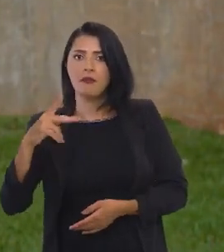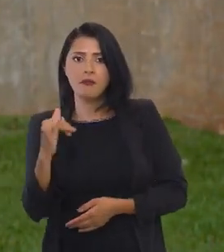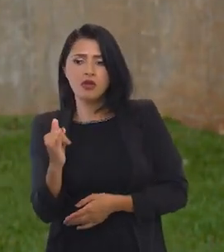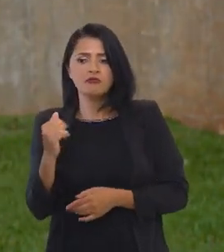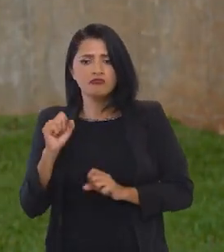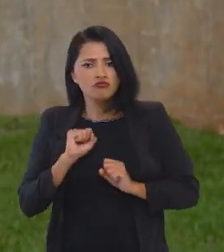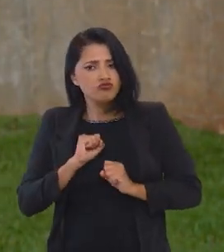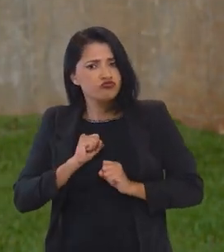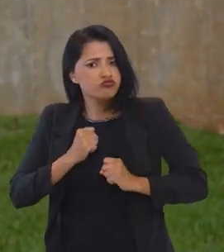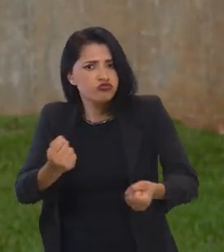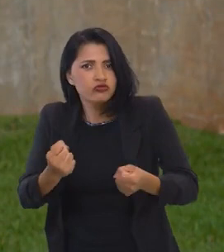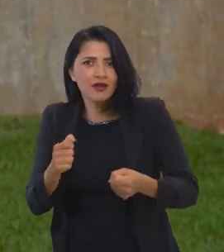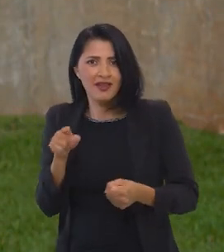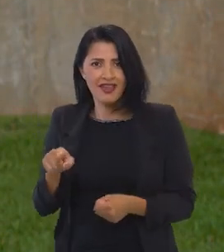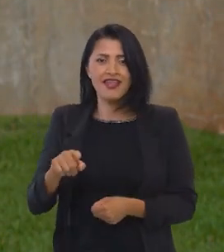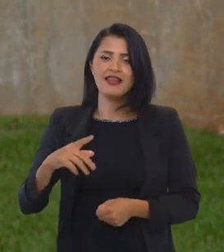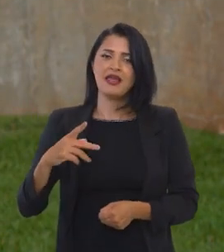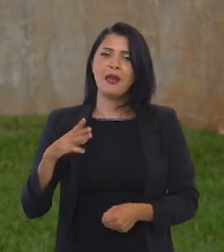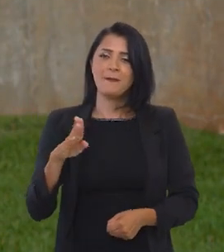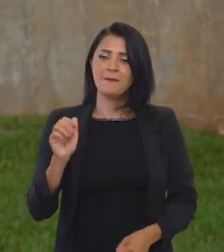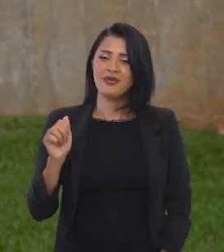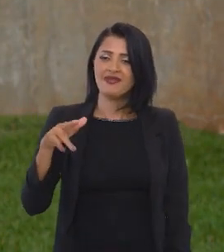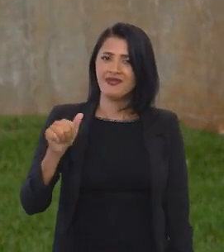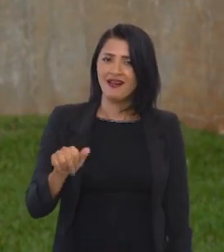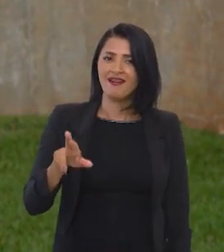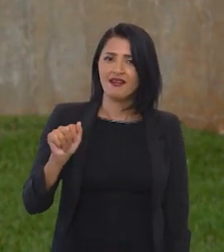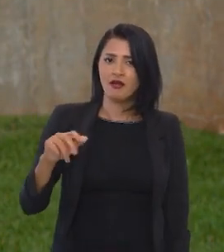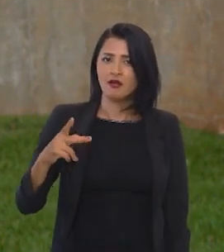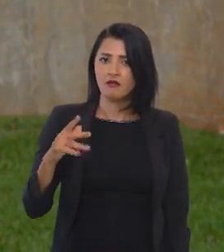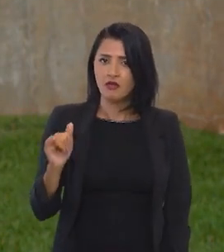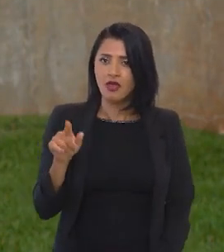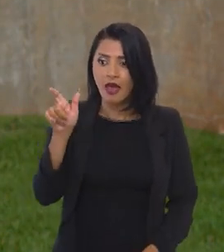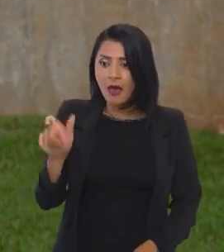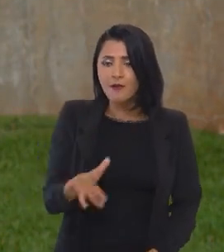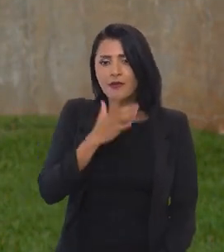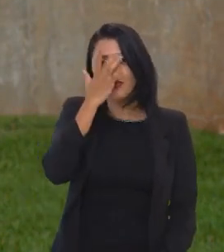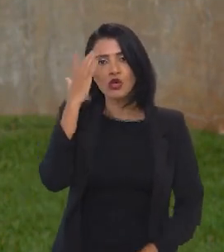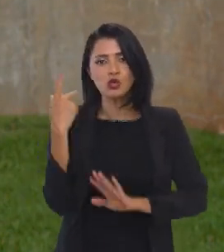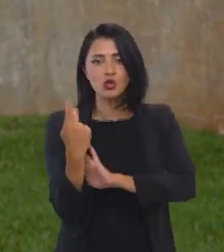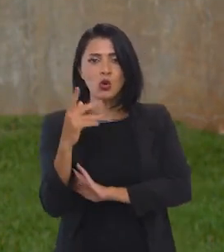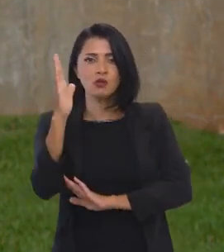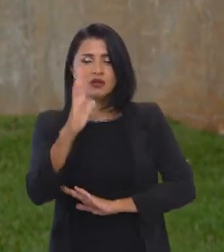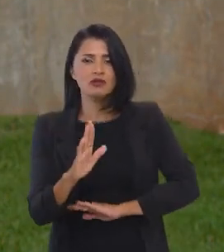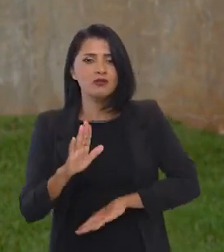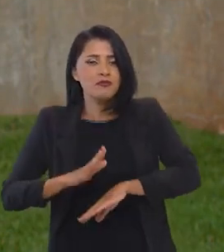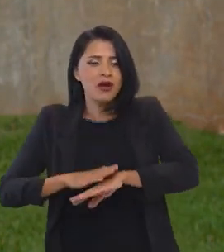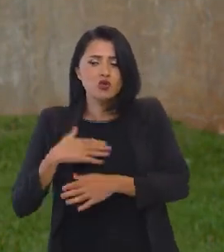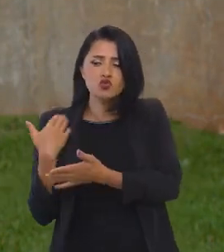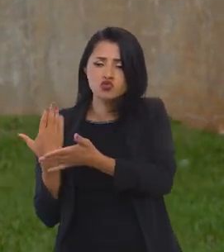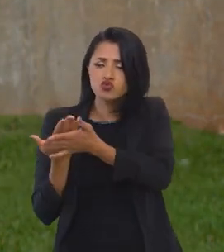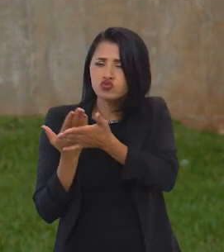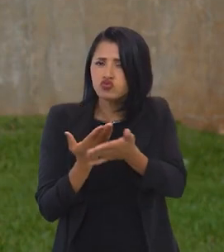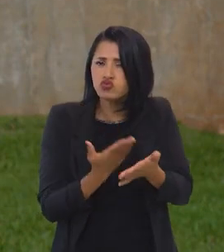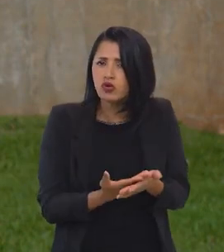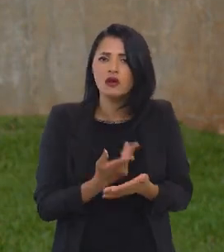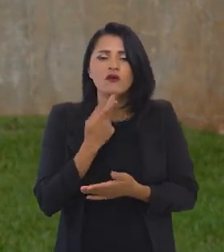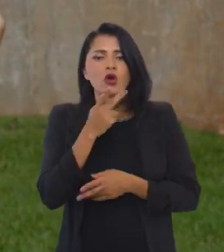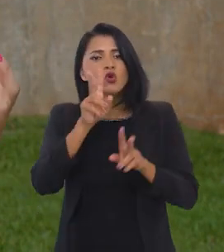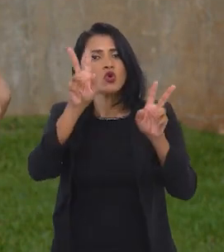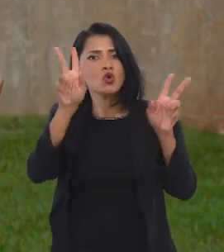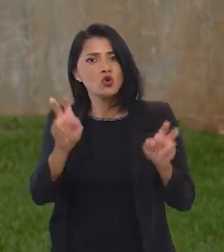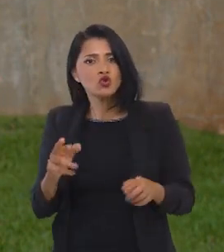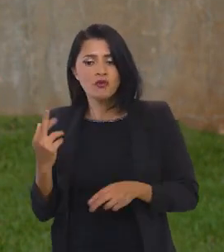com muito afinco. O Bernarapi, eu acho que é das pessoas no Brasil hoje que mais estudaram e